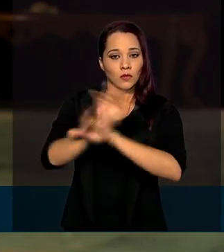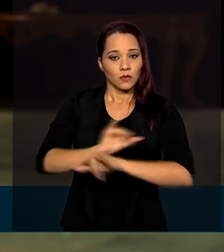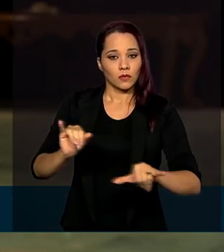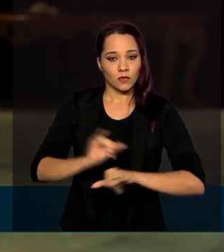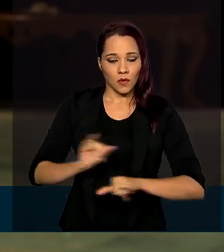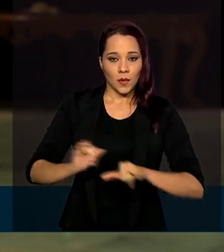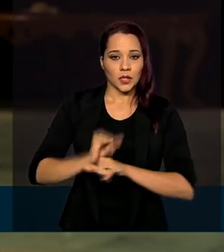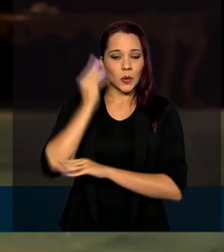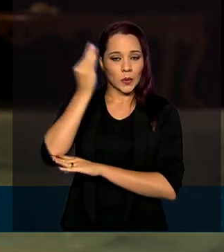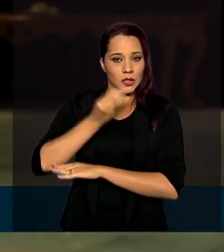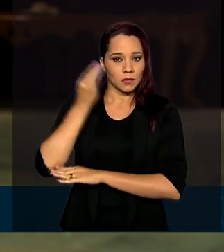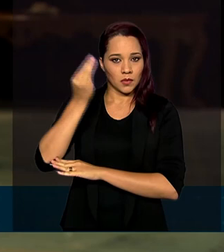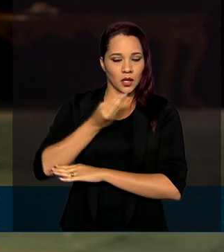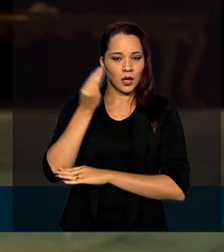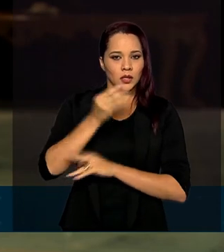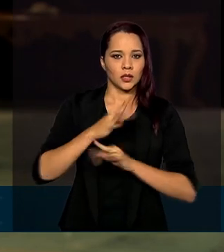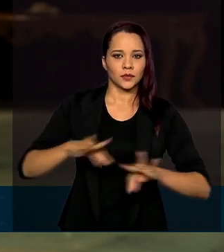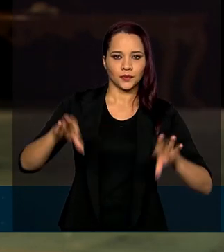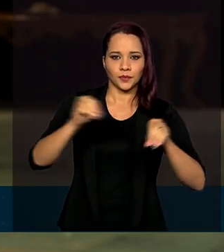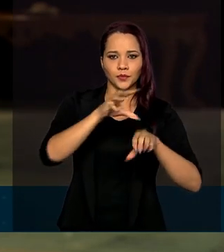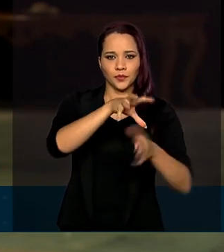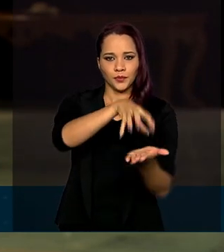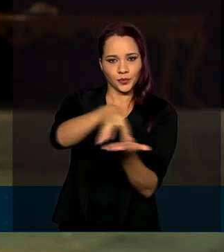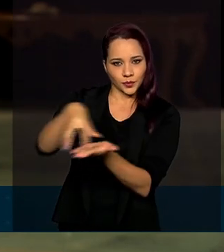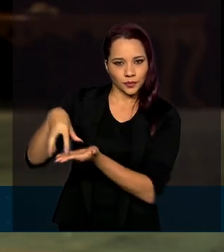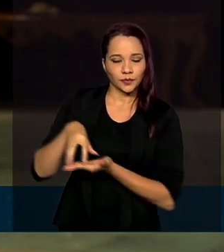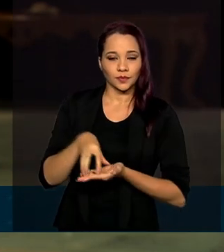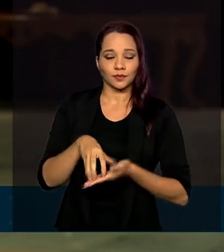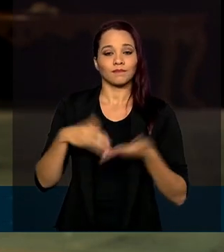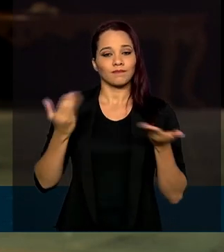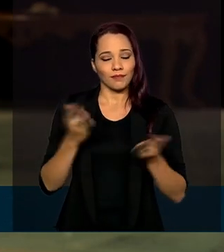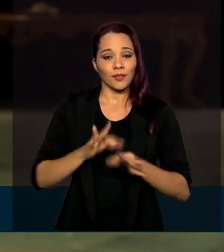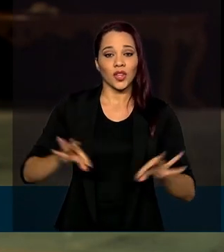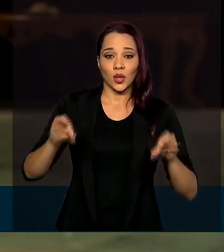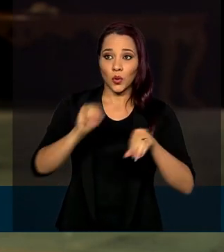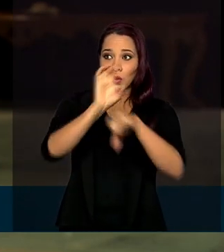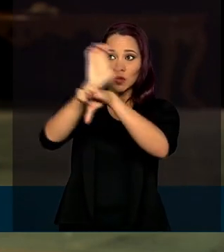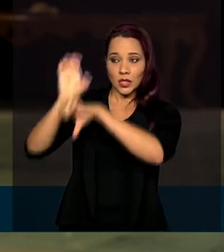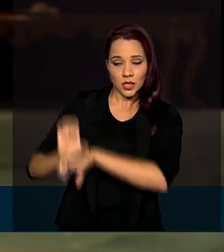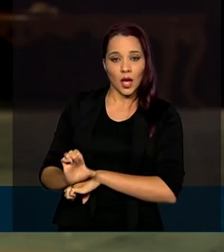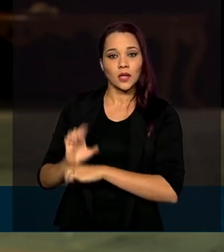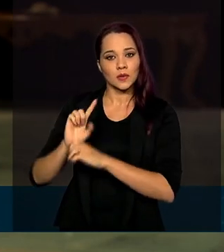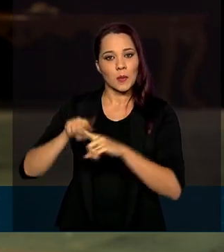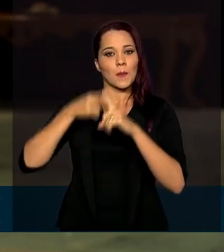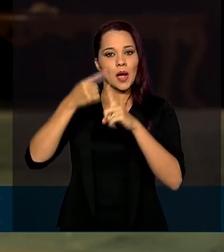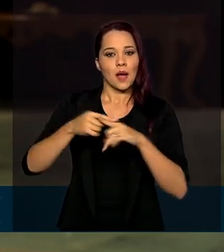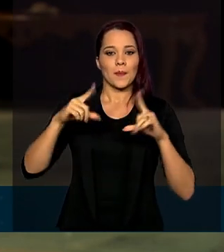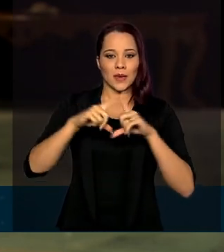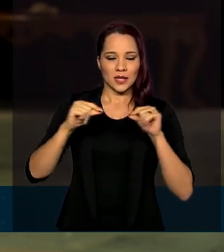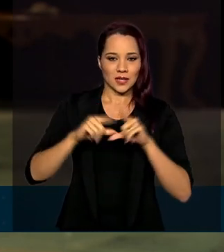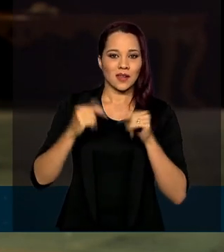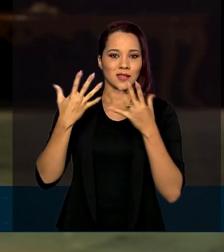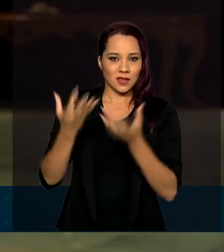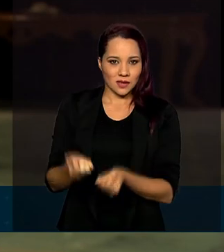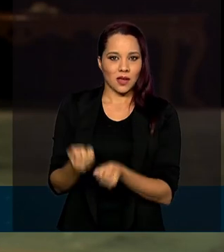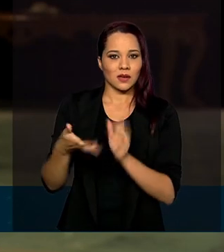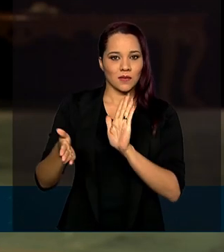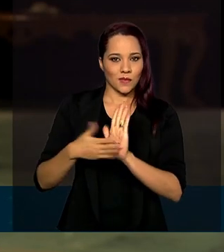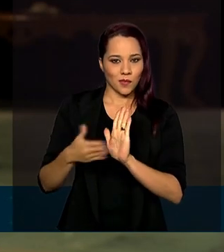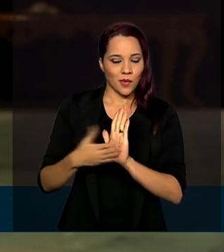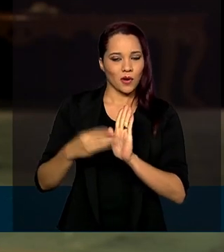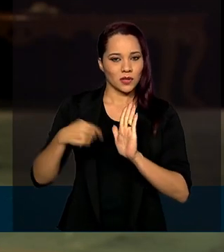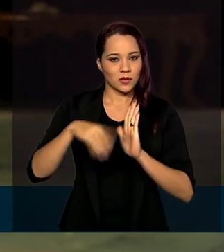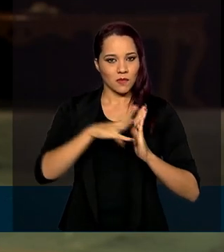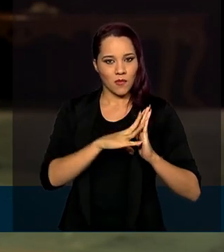e de experiências entre todas as unidades. Então todos os estados e o Distrito Federal aderiram a essa proposta, esse